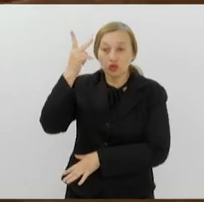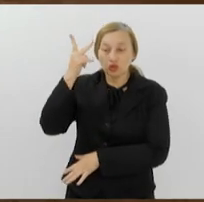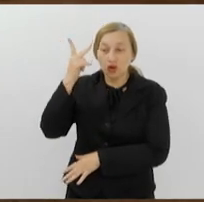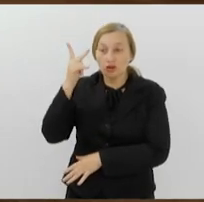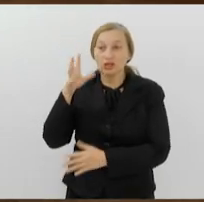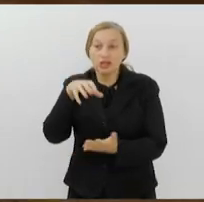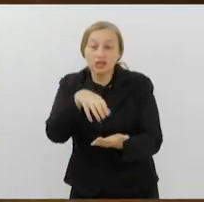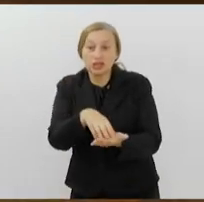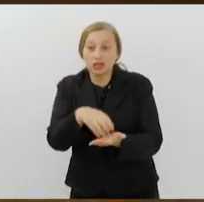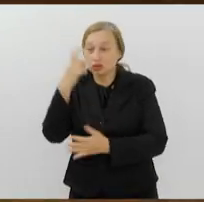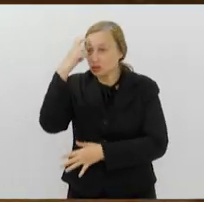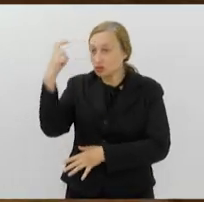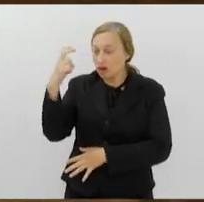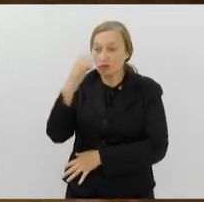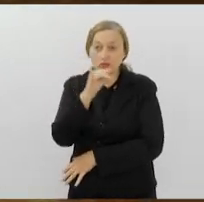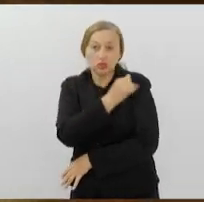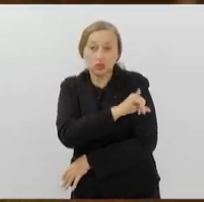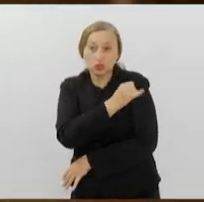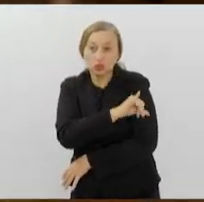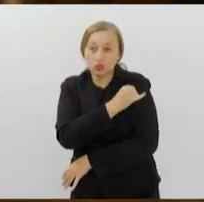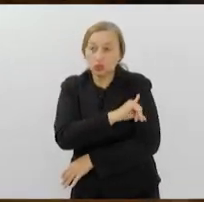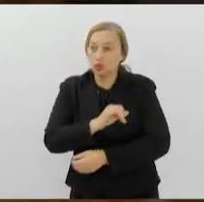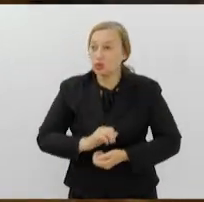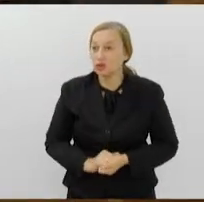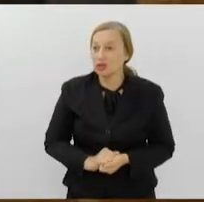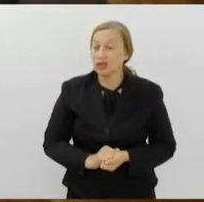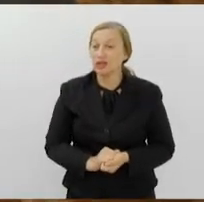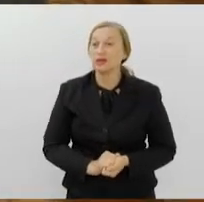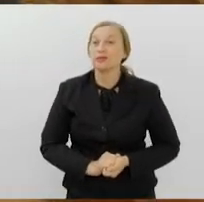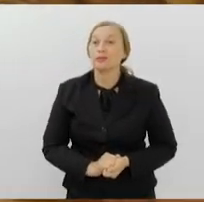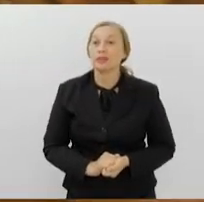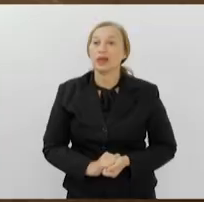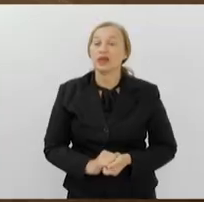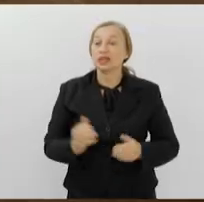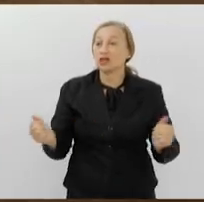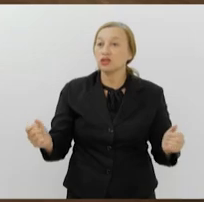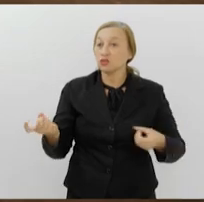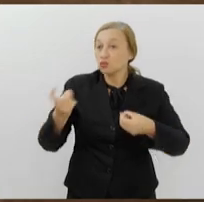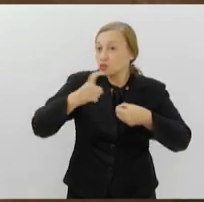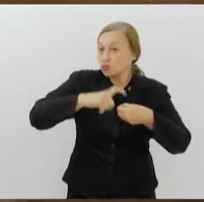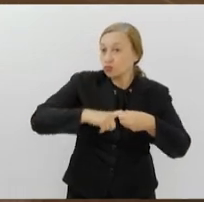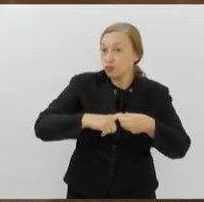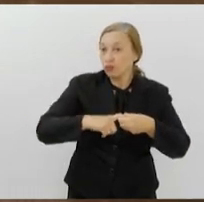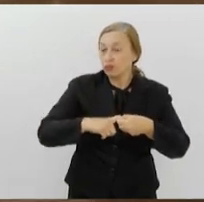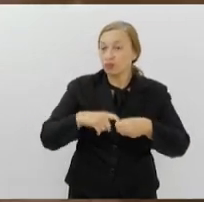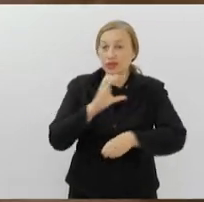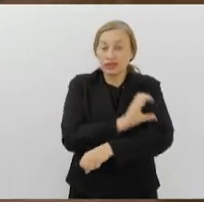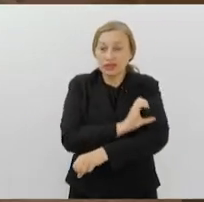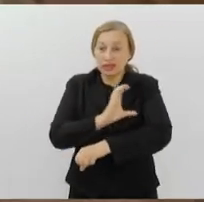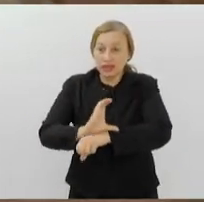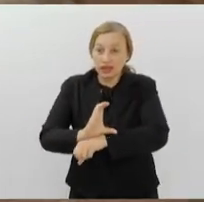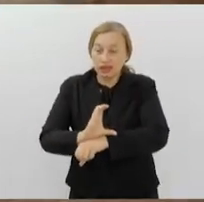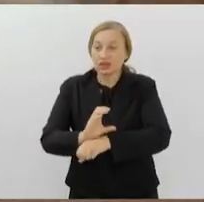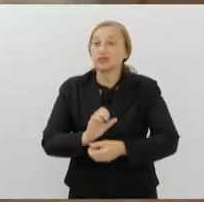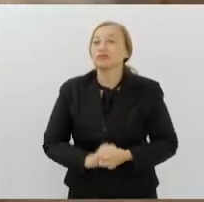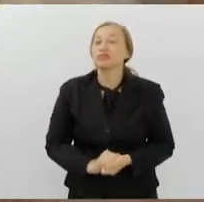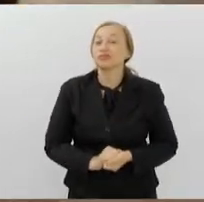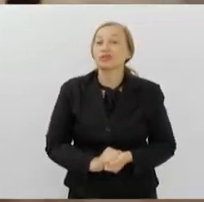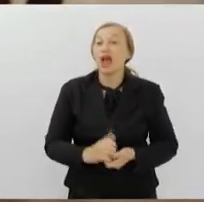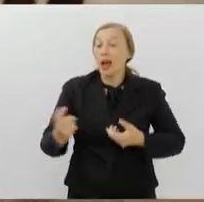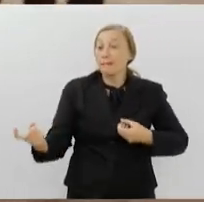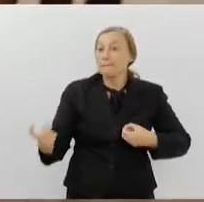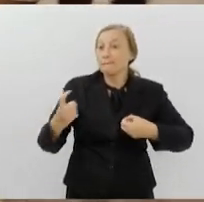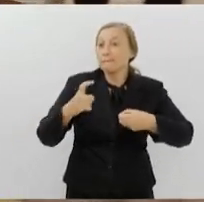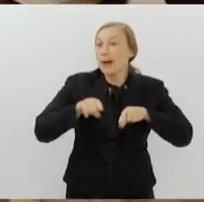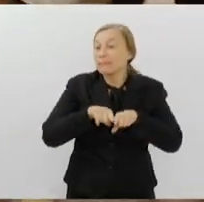do Centro do Rio acaba de firmar um termo de cooperação técnica com o Senac para a retomada das atividades de seu bistrô. A parceria